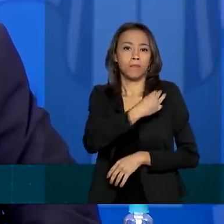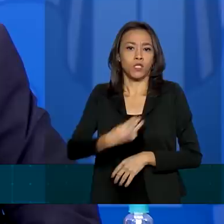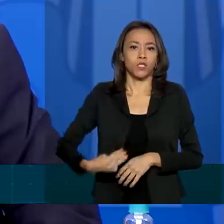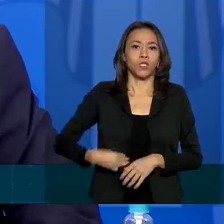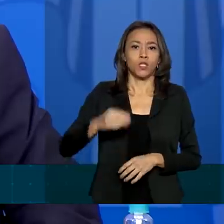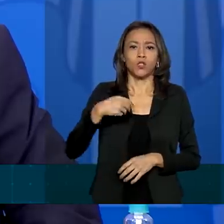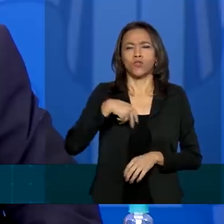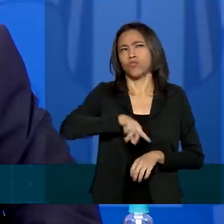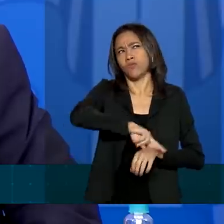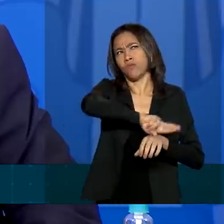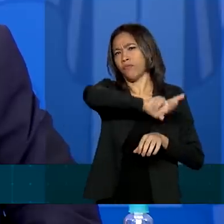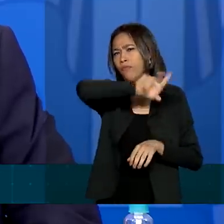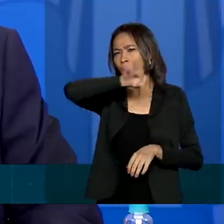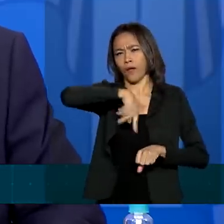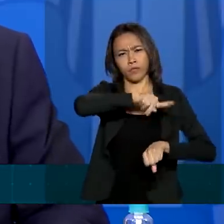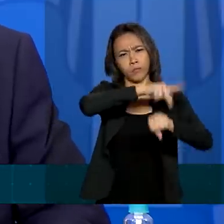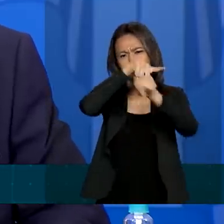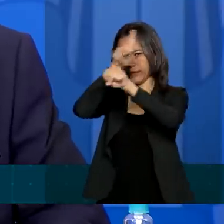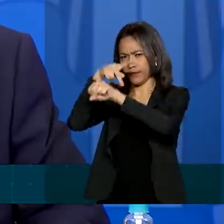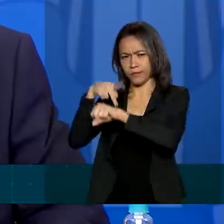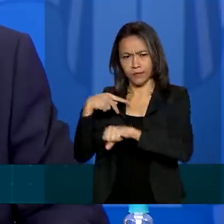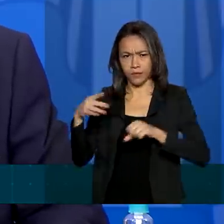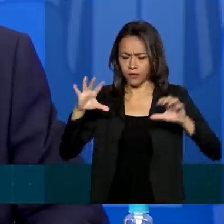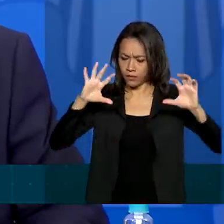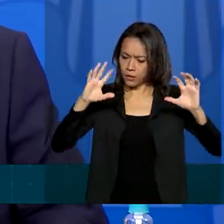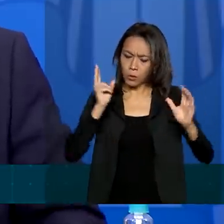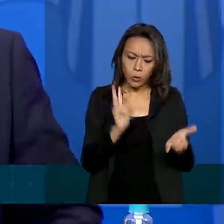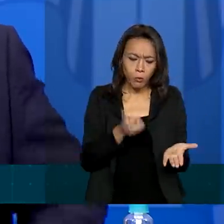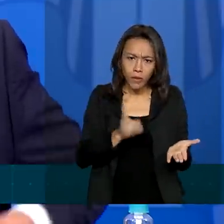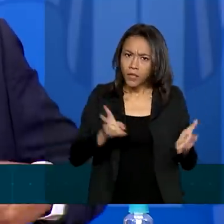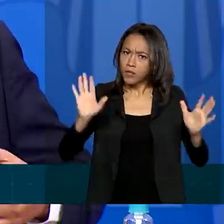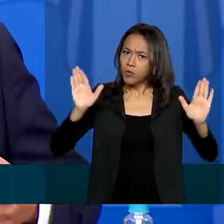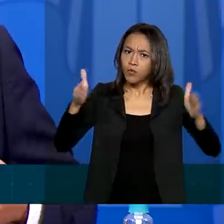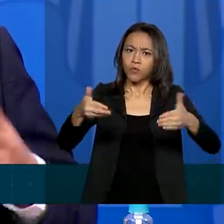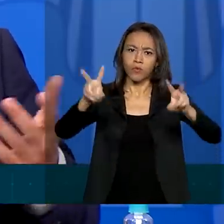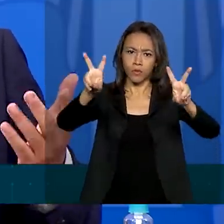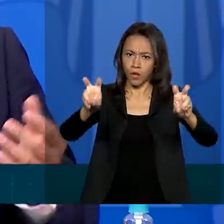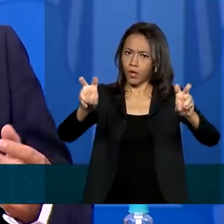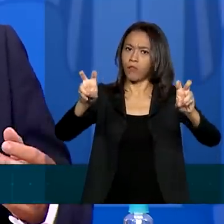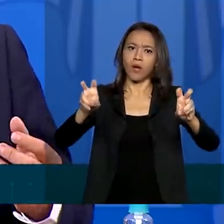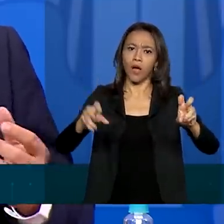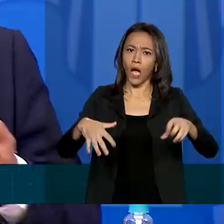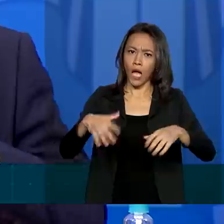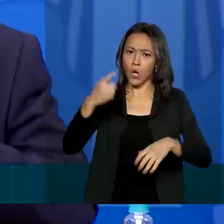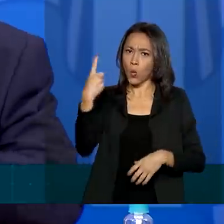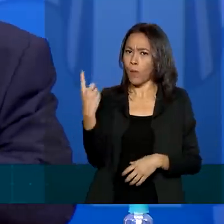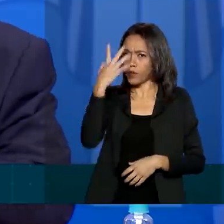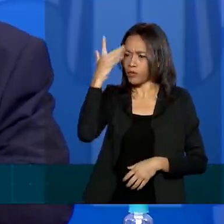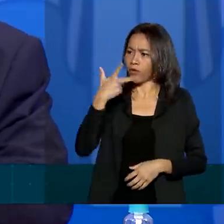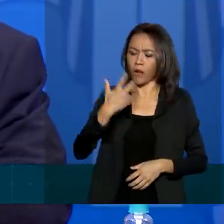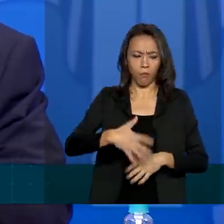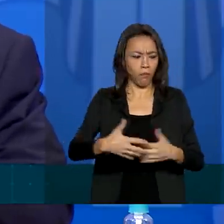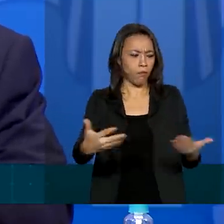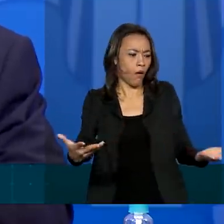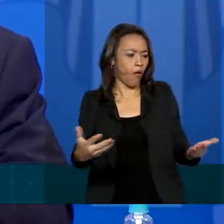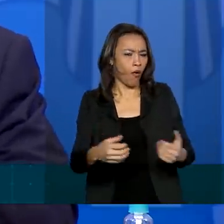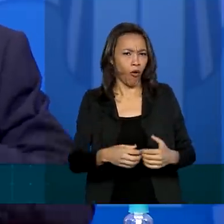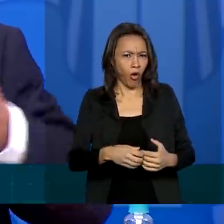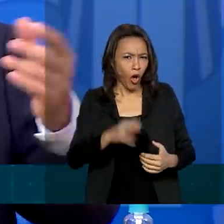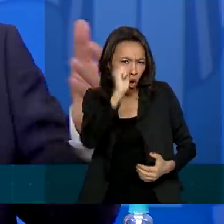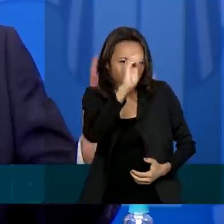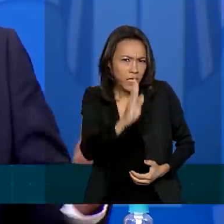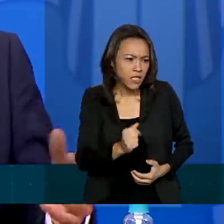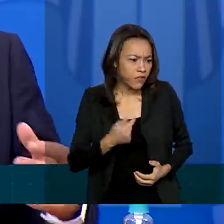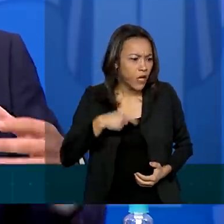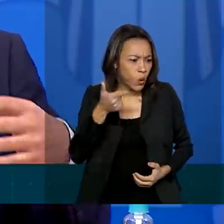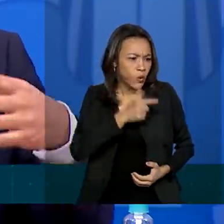países trabalhando no mesmo caso, e às vezes a pessoa fala assim, pô, mas o Brasil vai conseguir uma solução,